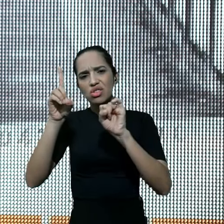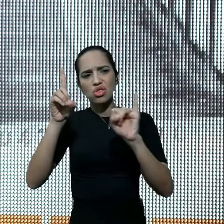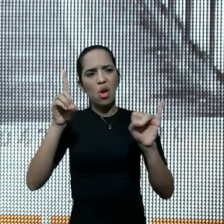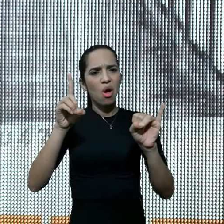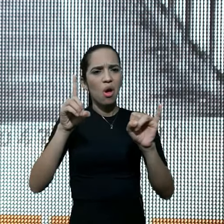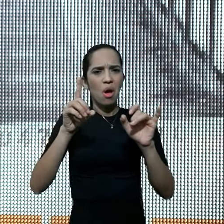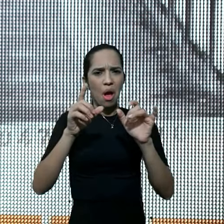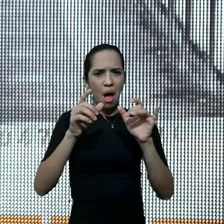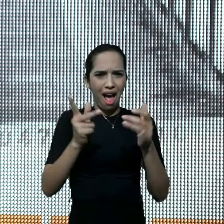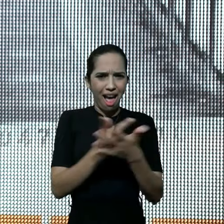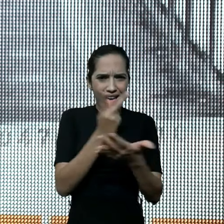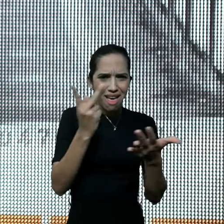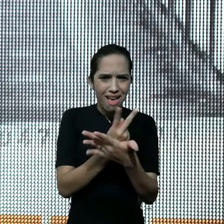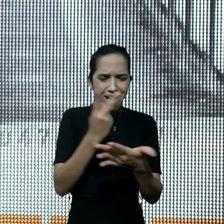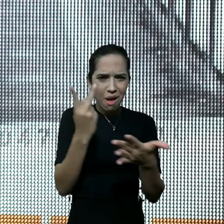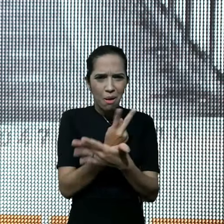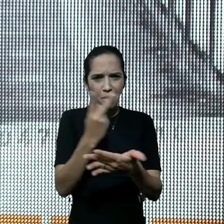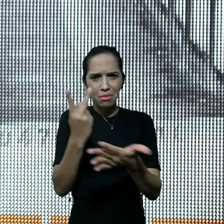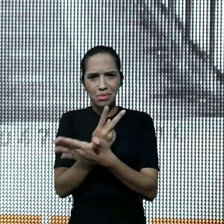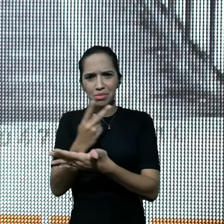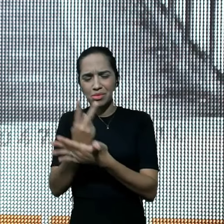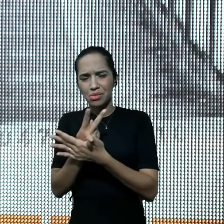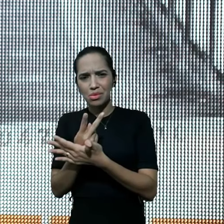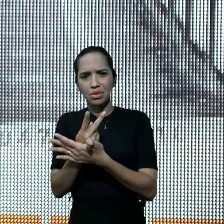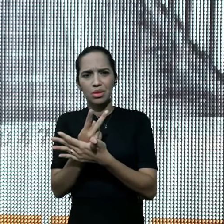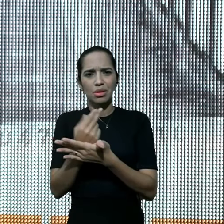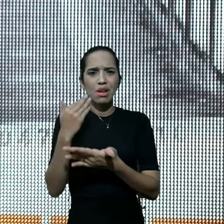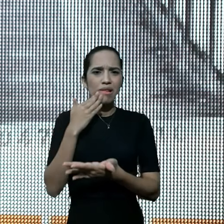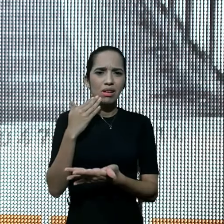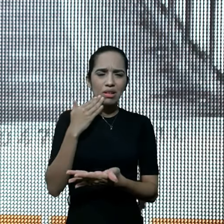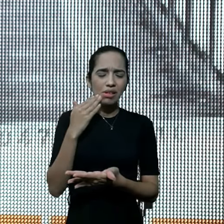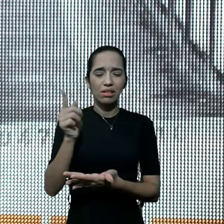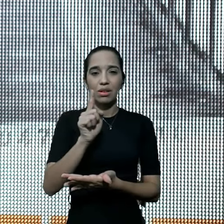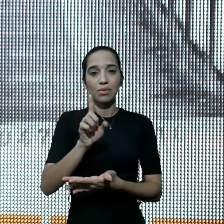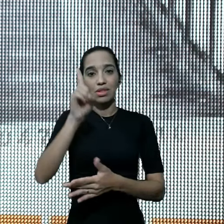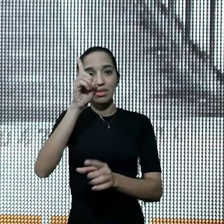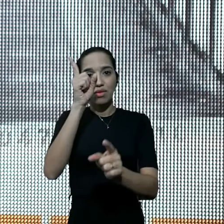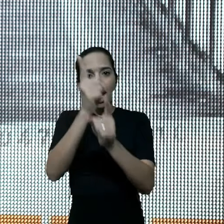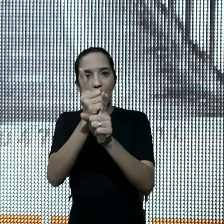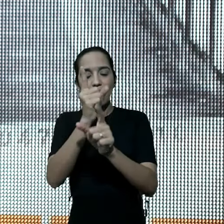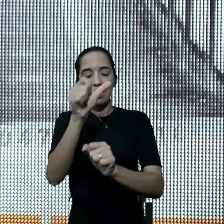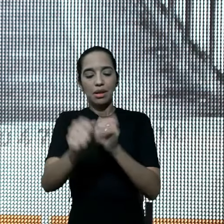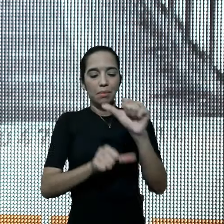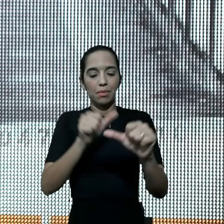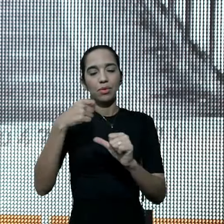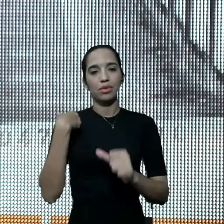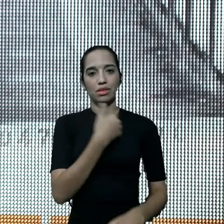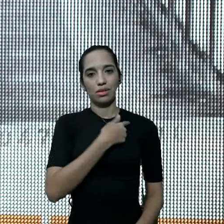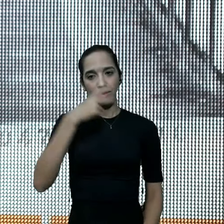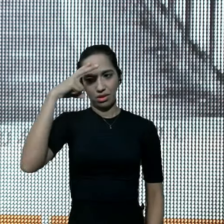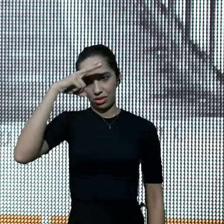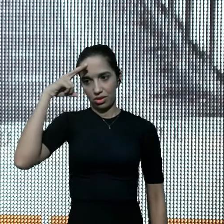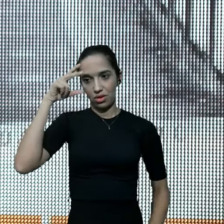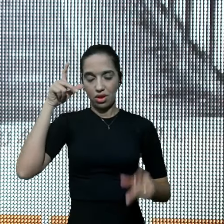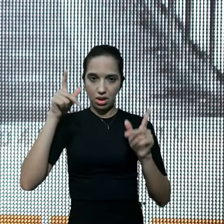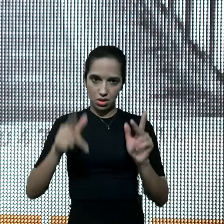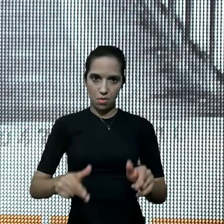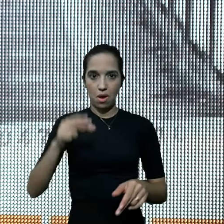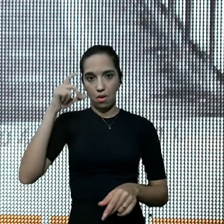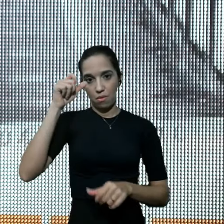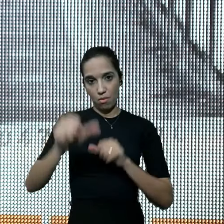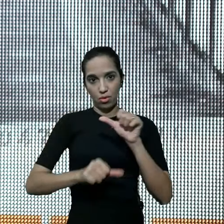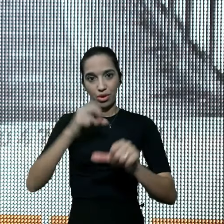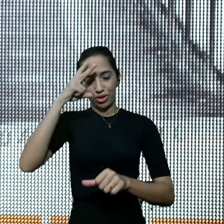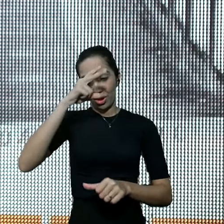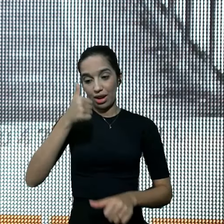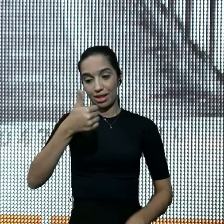nos manda, continuar na vida, é o Deus, que nos encontra, e que muda, a nossa história, assim como mudou, desses dez